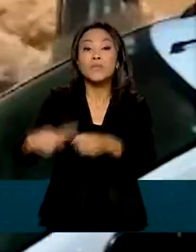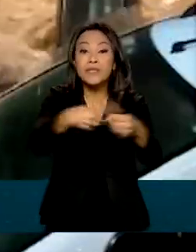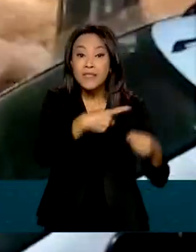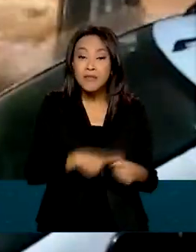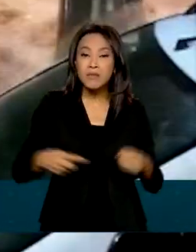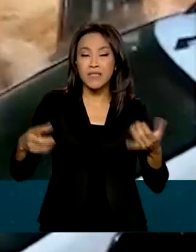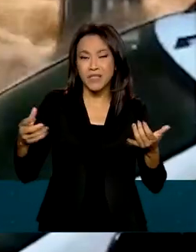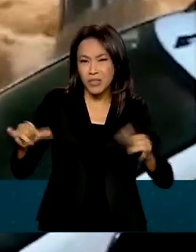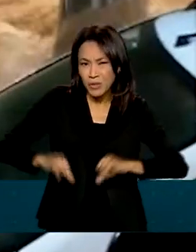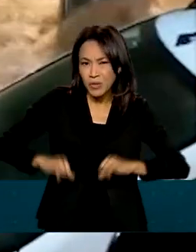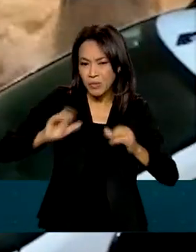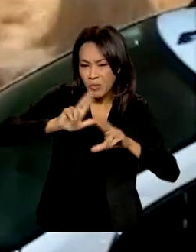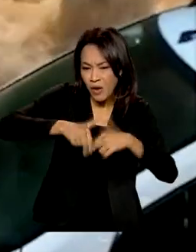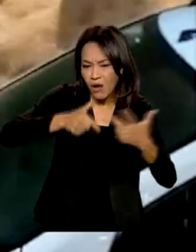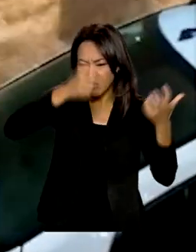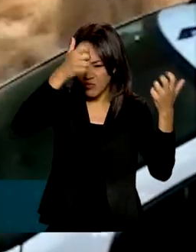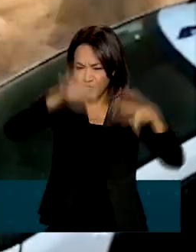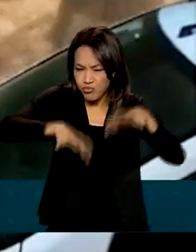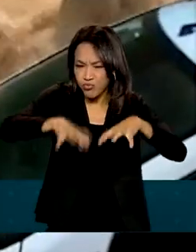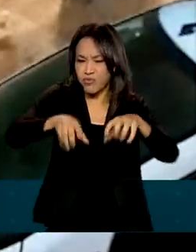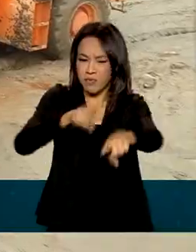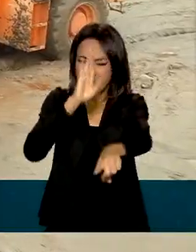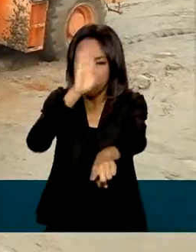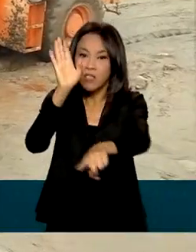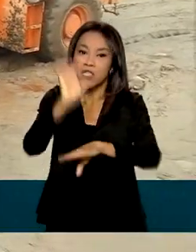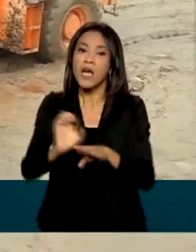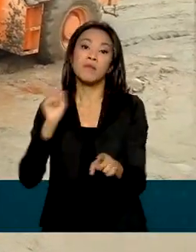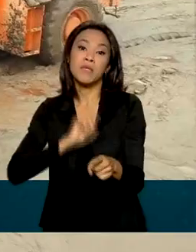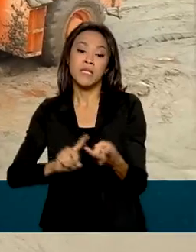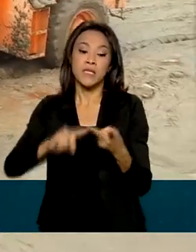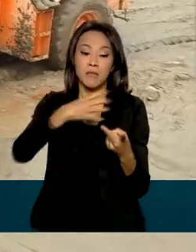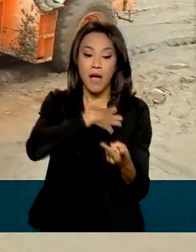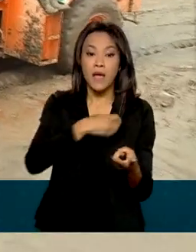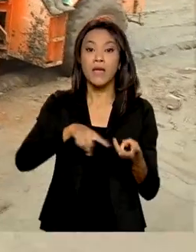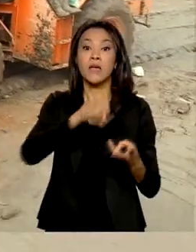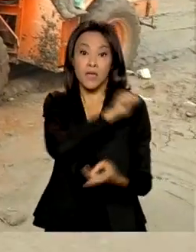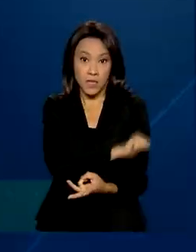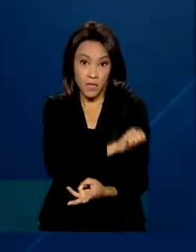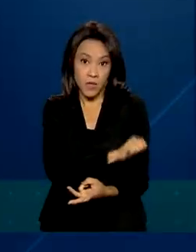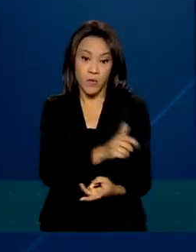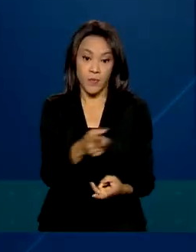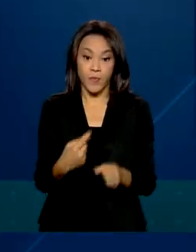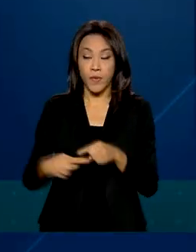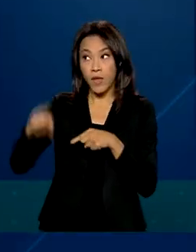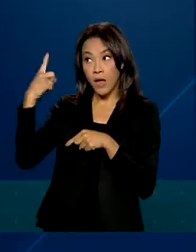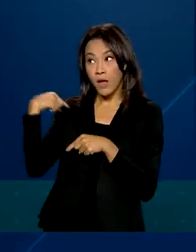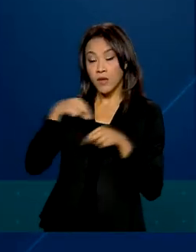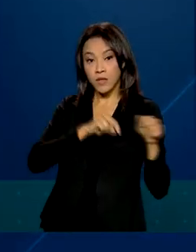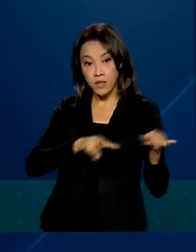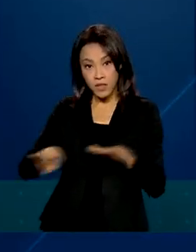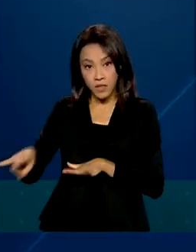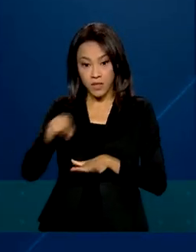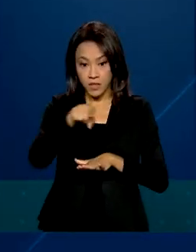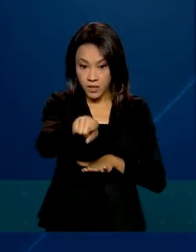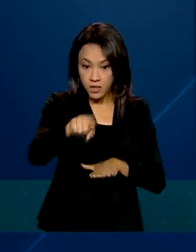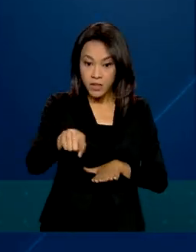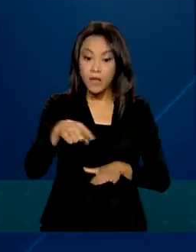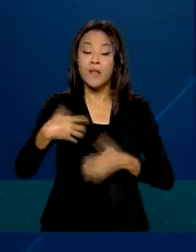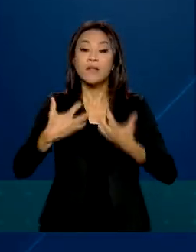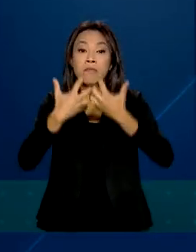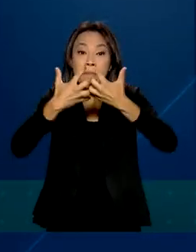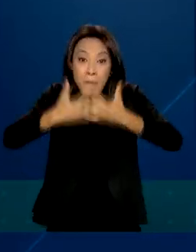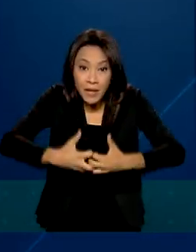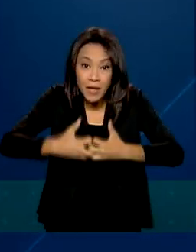principalmente nos estados de Minas Gerais, Bahia e Rio de Janeiro. Na última semana, o município carioca de Petrópolis